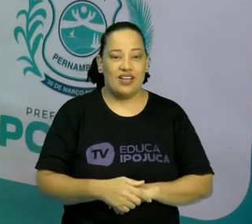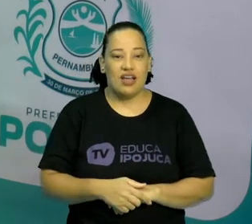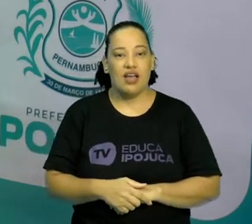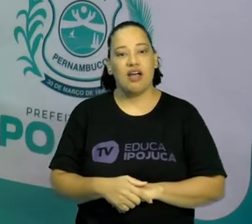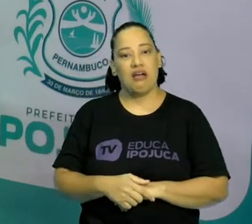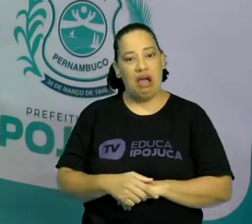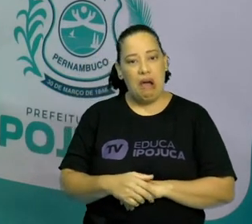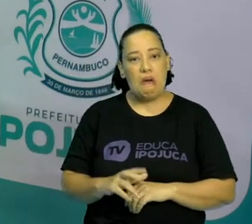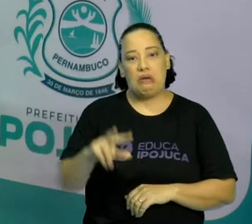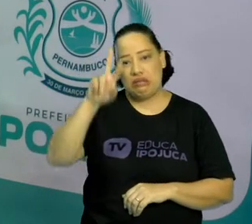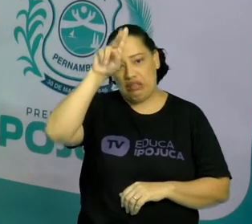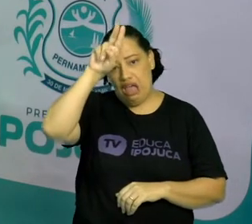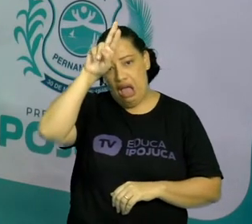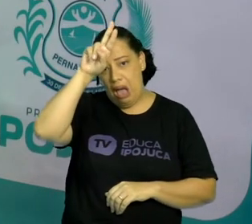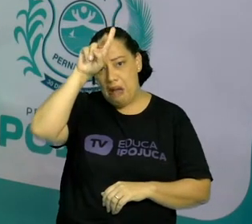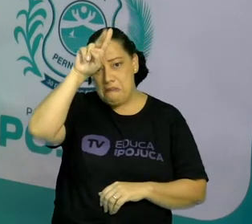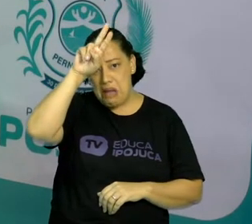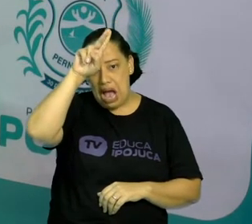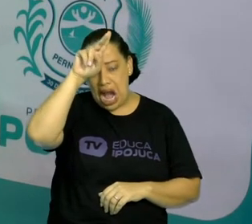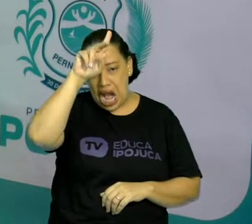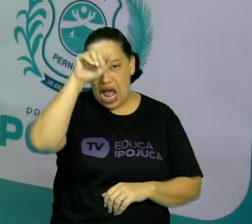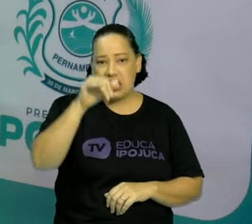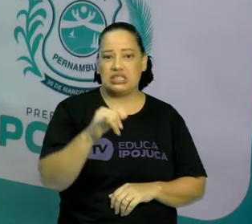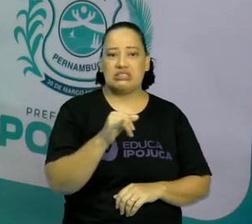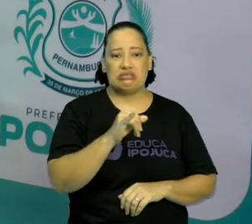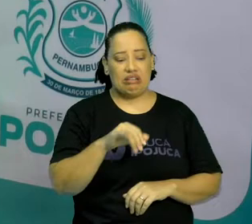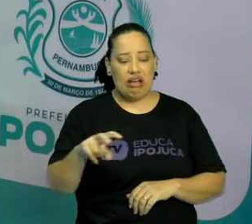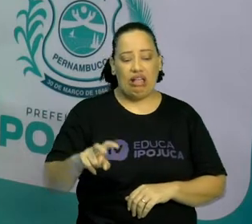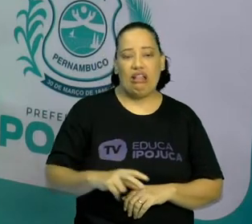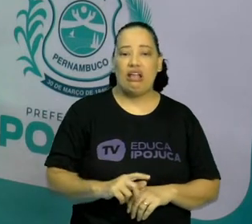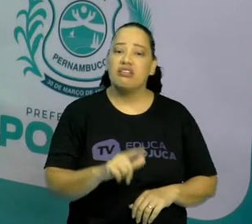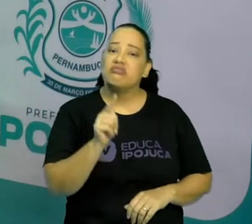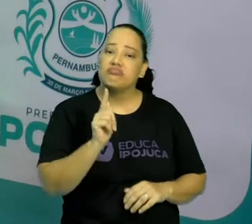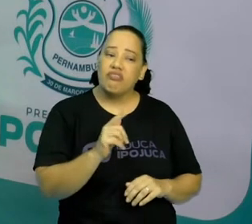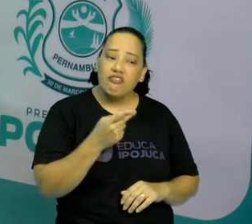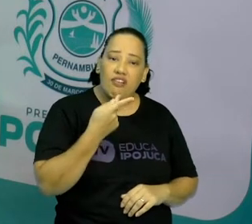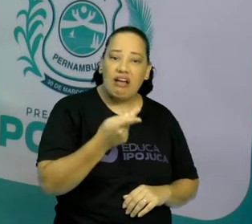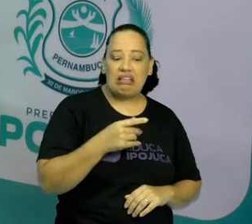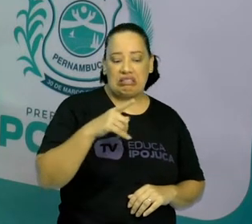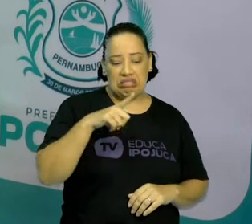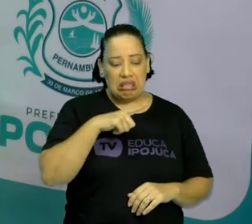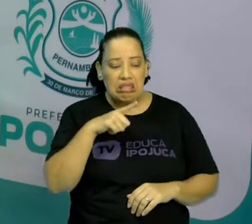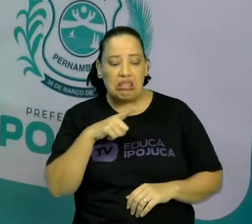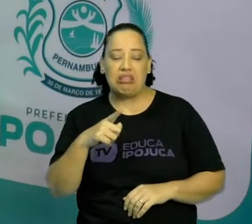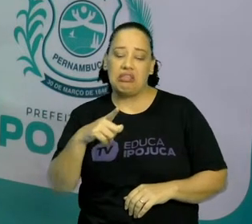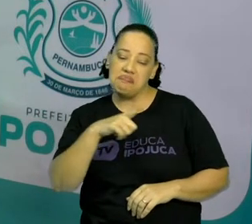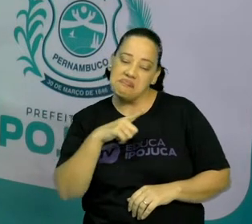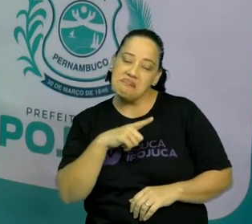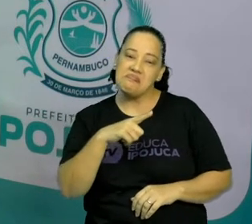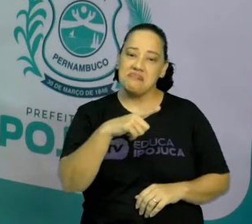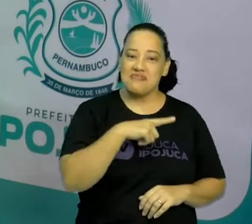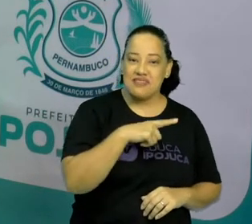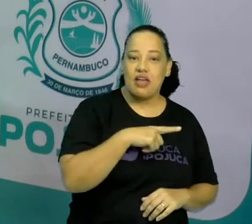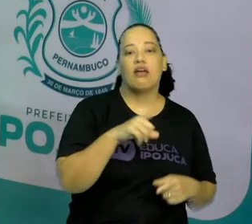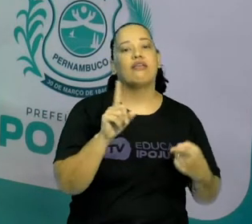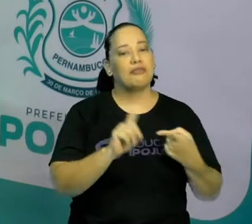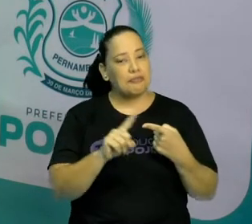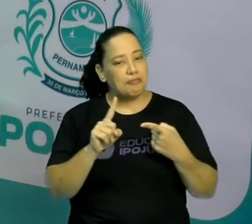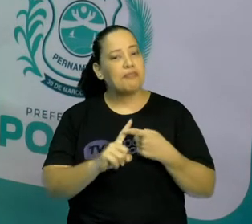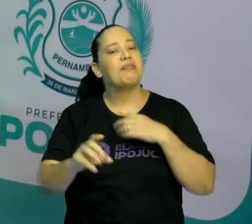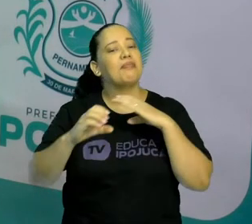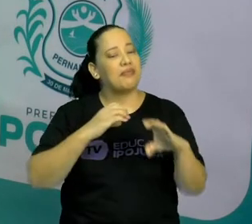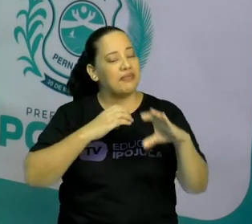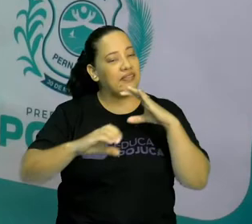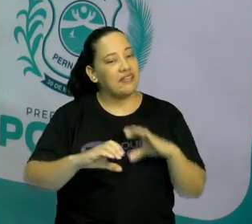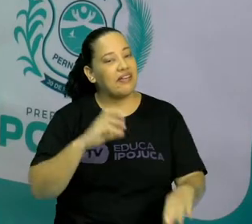barata diz que tem. Também é uma cantiga muito legal. Isso mesmo,